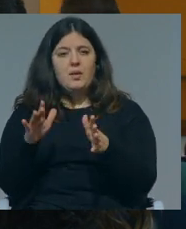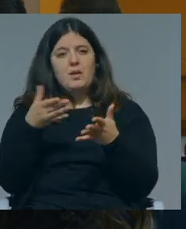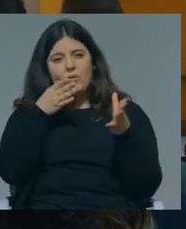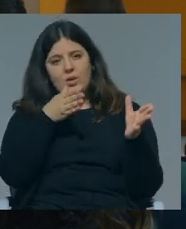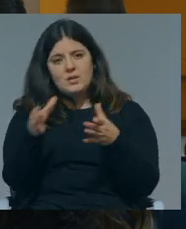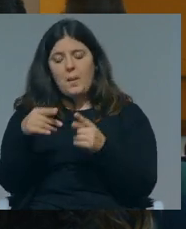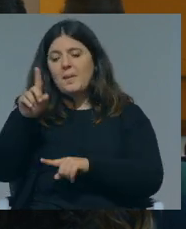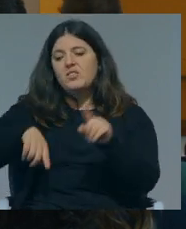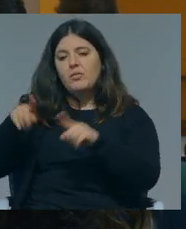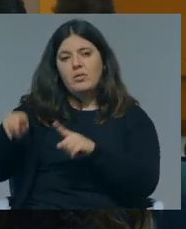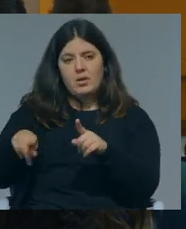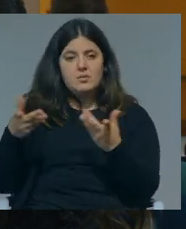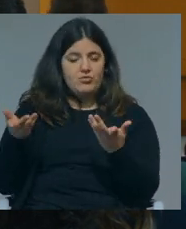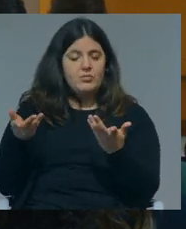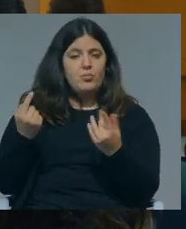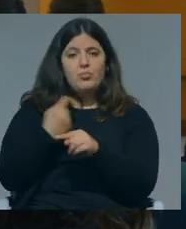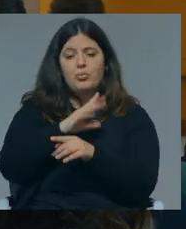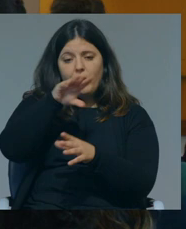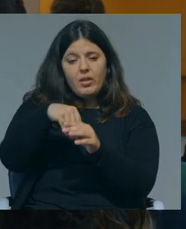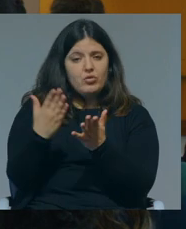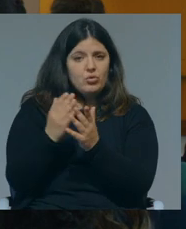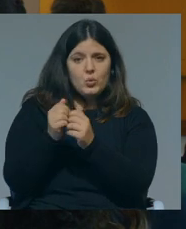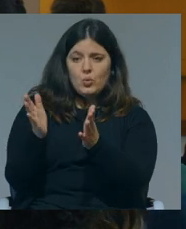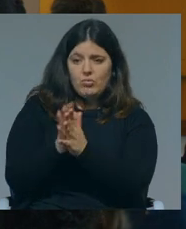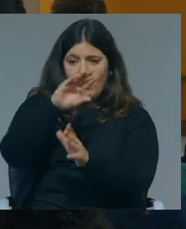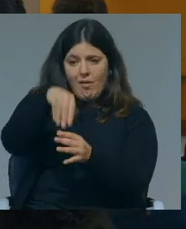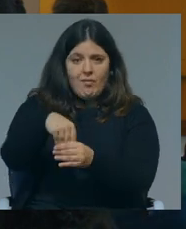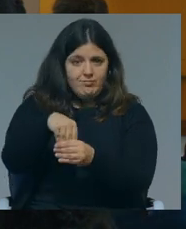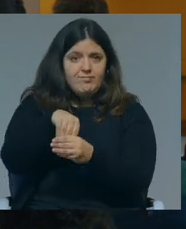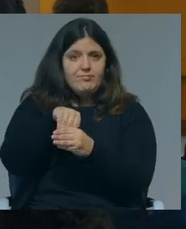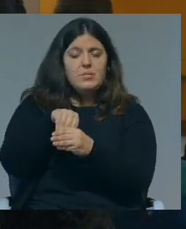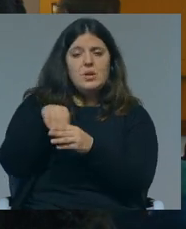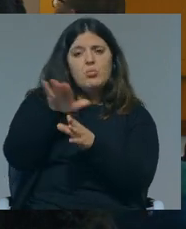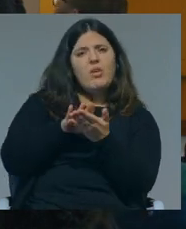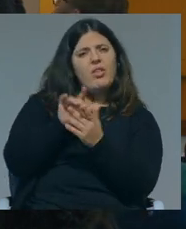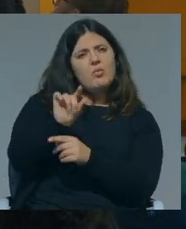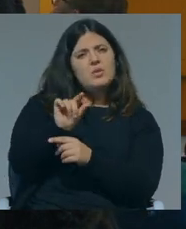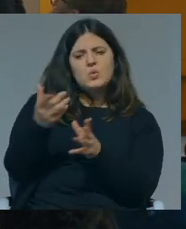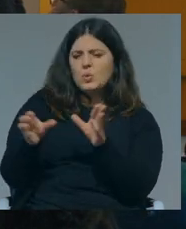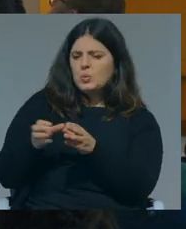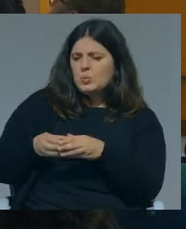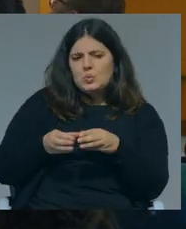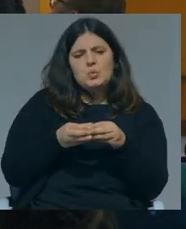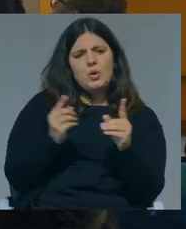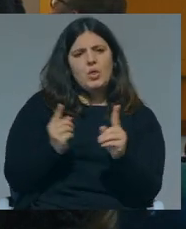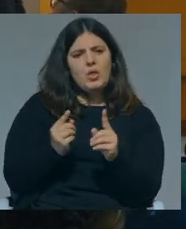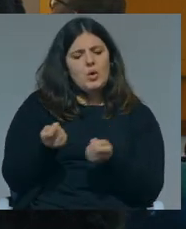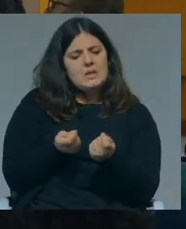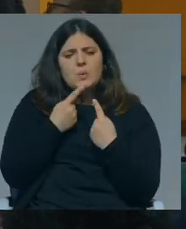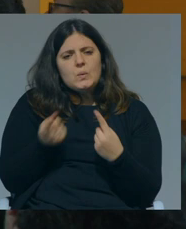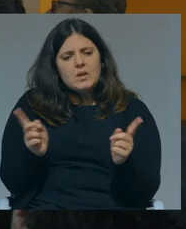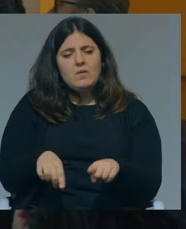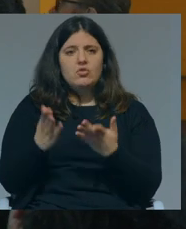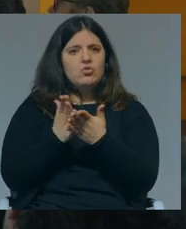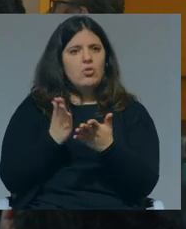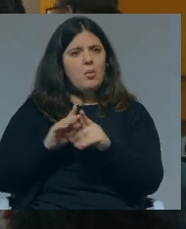vocacionada para a área de empresas porque evidentemente elas estão todas na escola e é um caso com isso os pequenos grupos que eu acho tem que ter uma maior organização